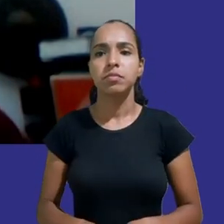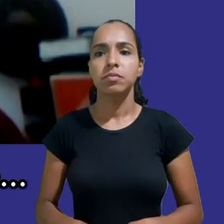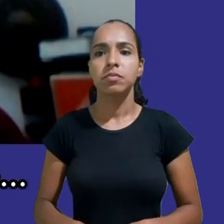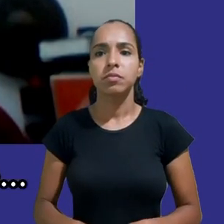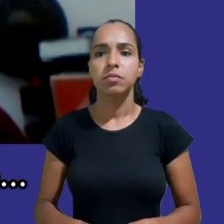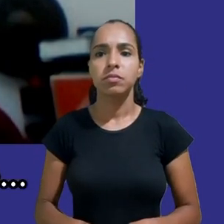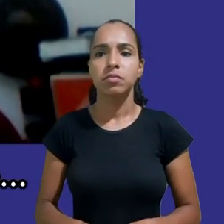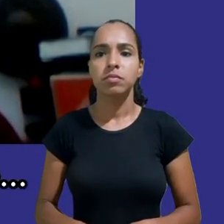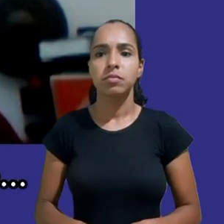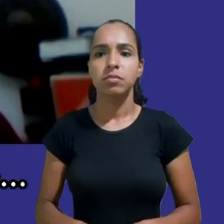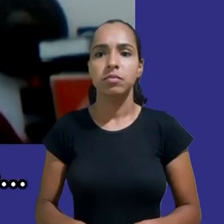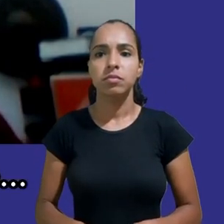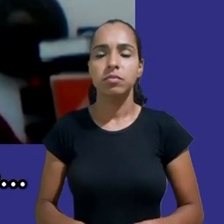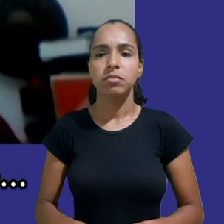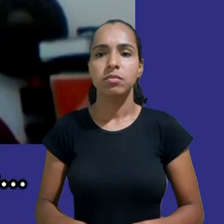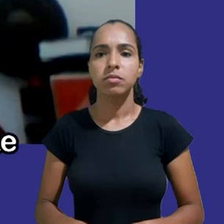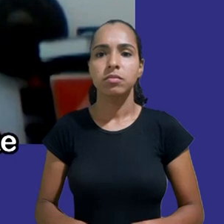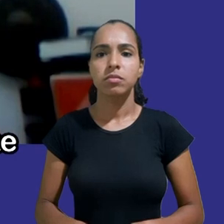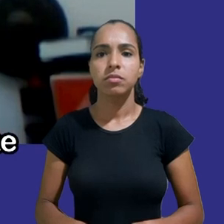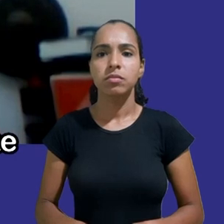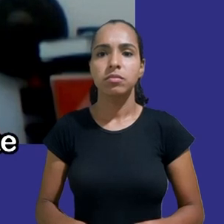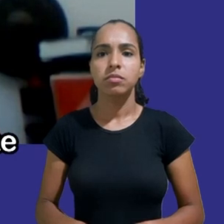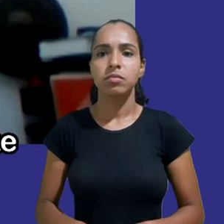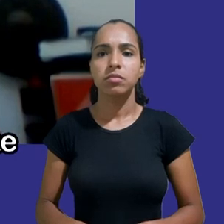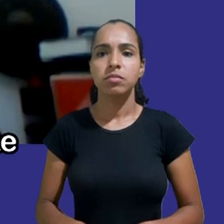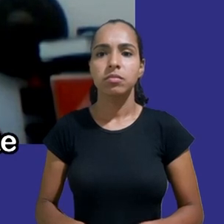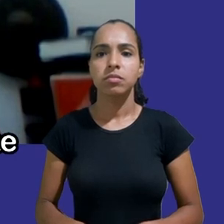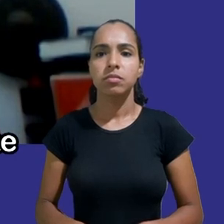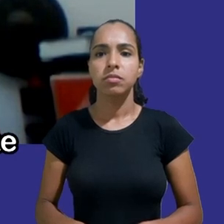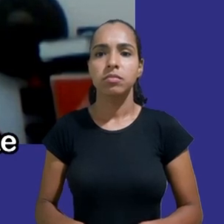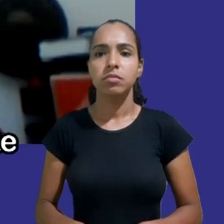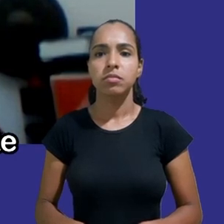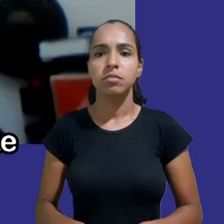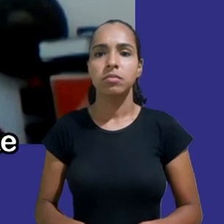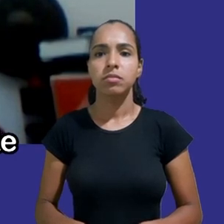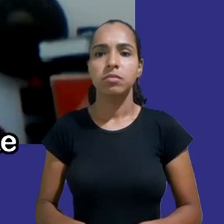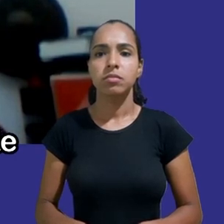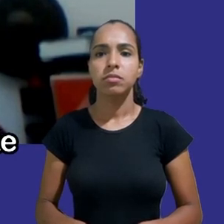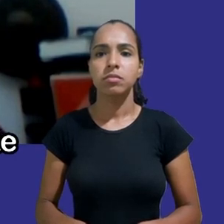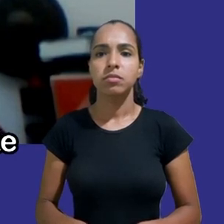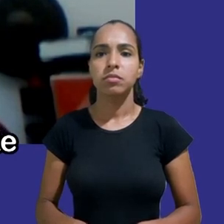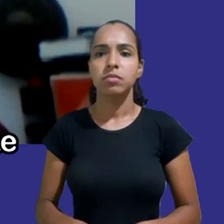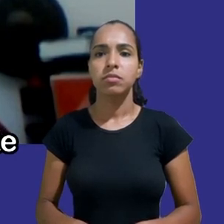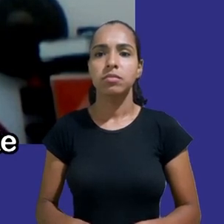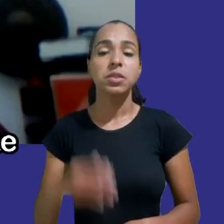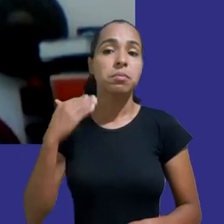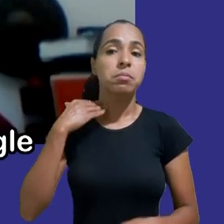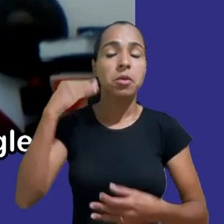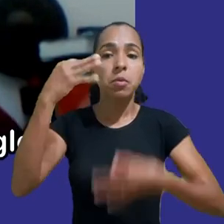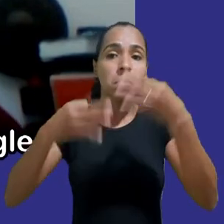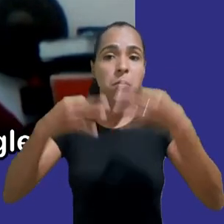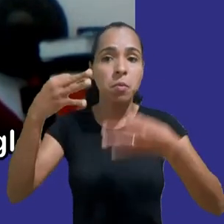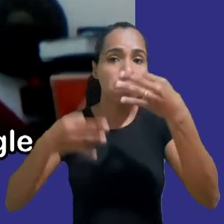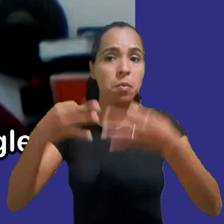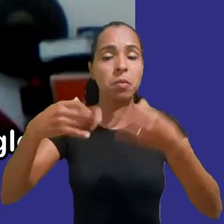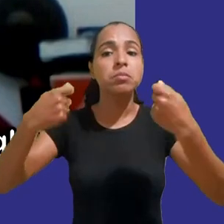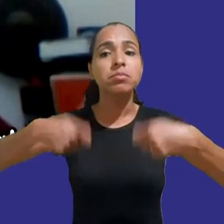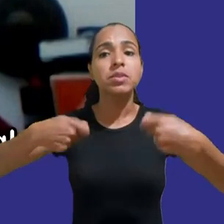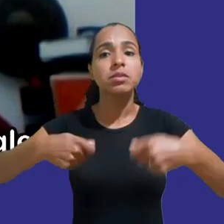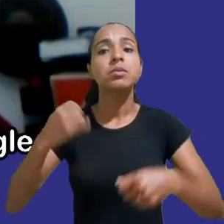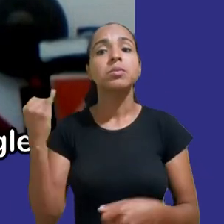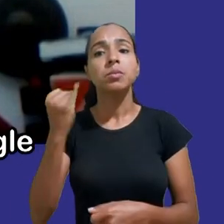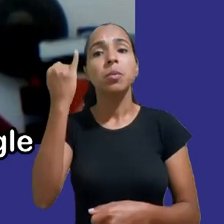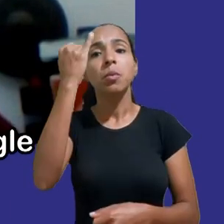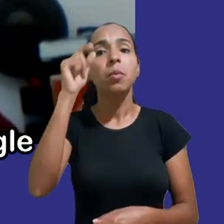Para conseguir definir juridicamente as exigências requeridas atualmente são muito pouco claras